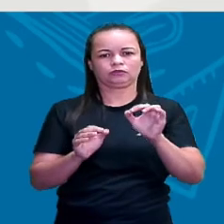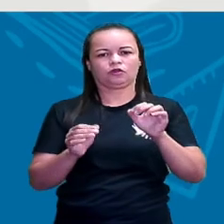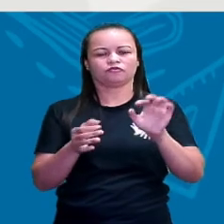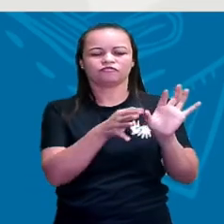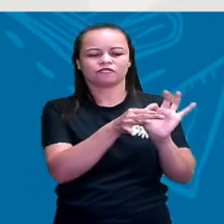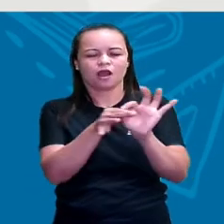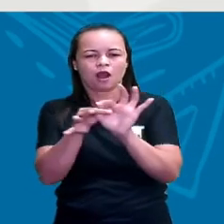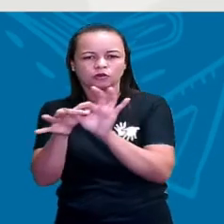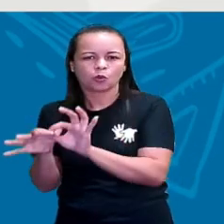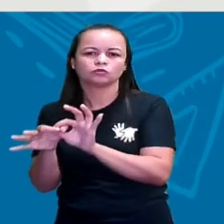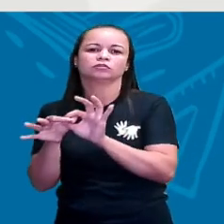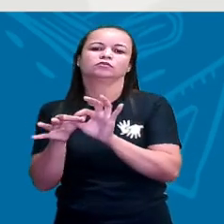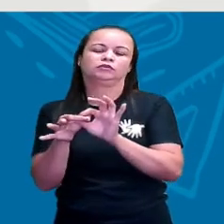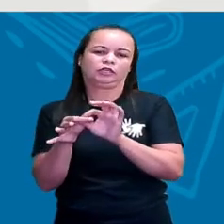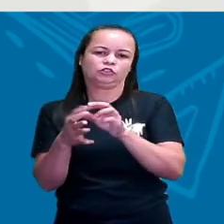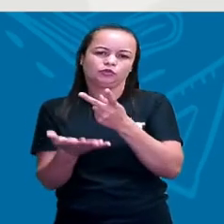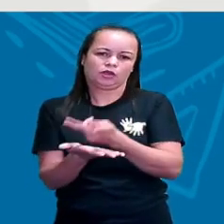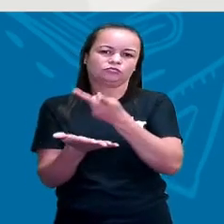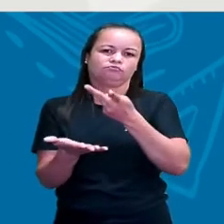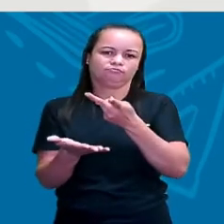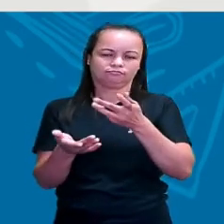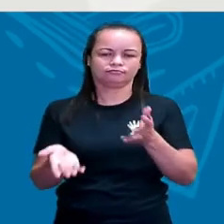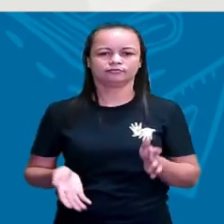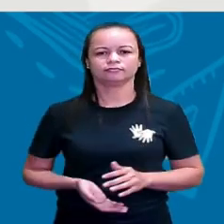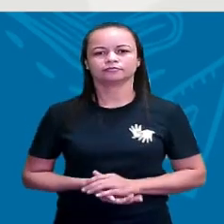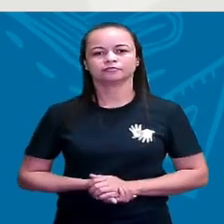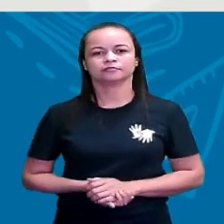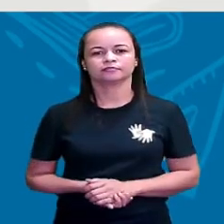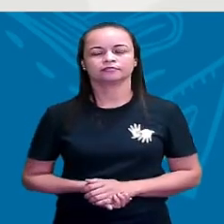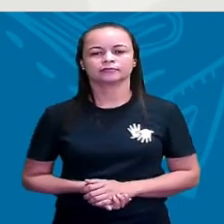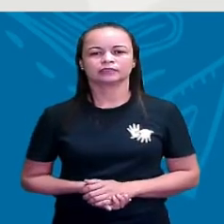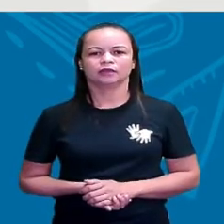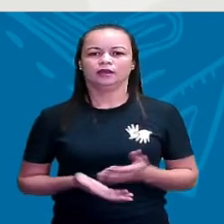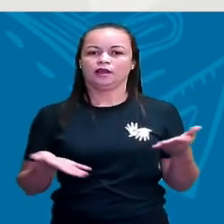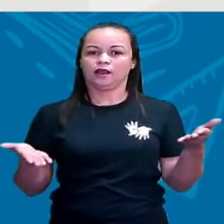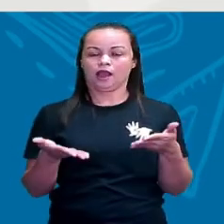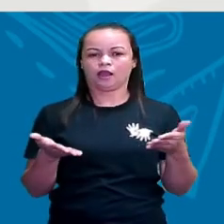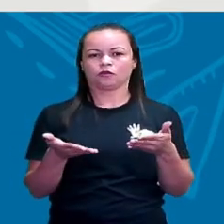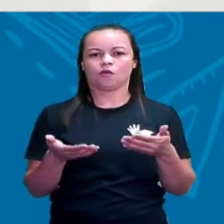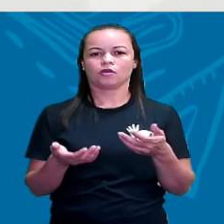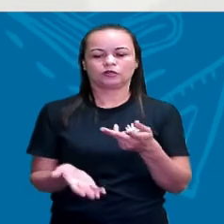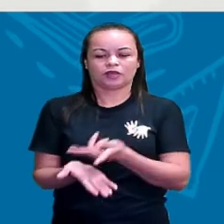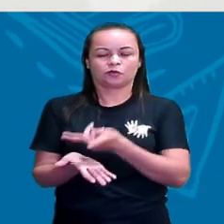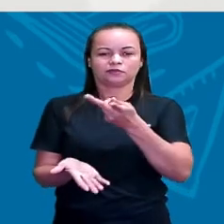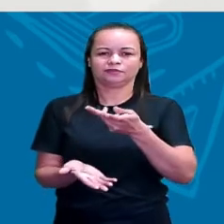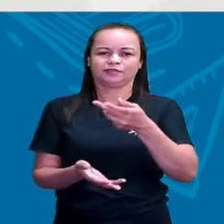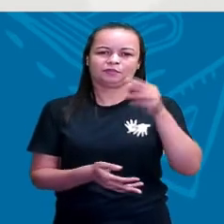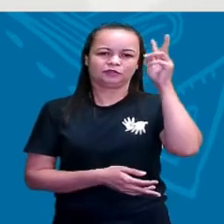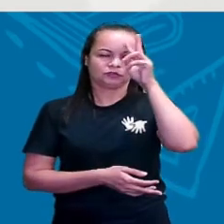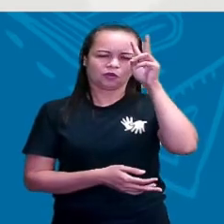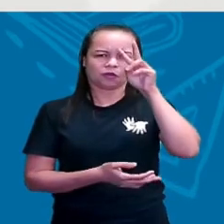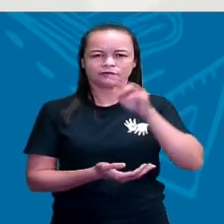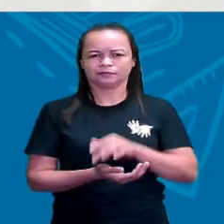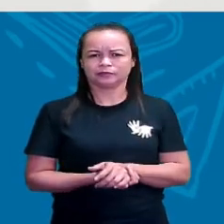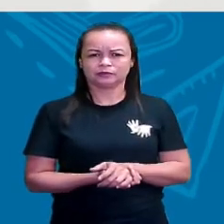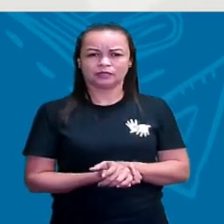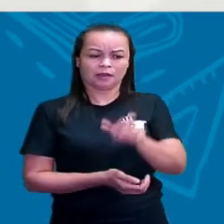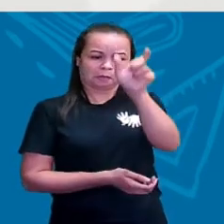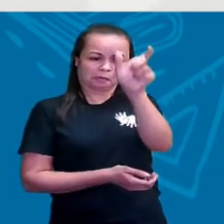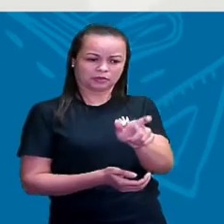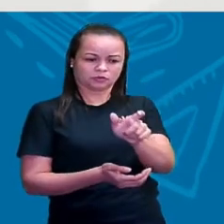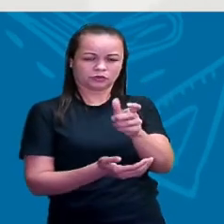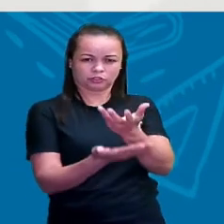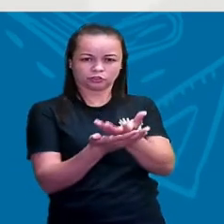continuar. E aí, agora, a vai falar das fontes históricas, né? Para o historiador, ele poder